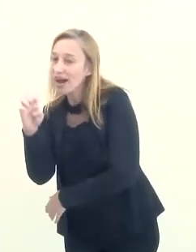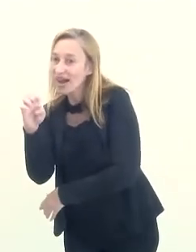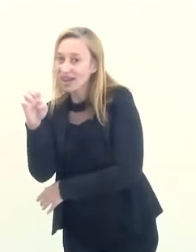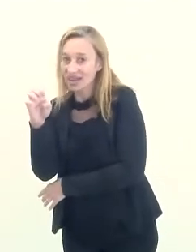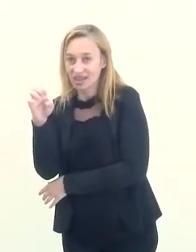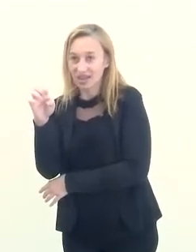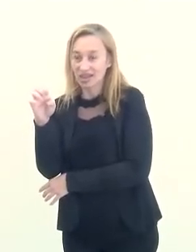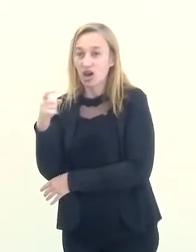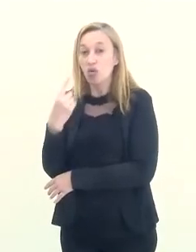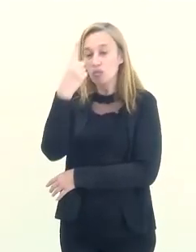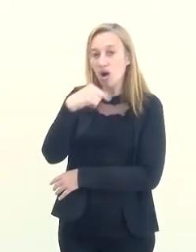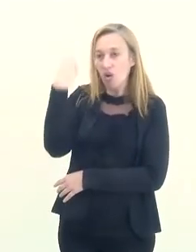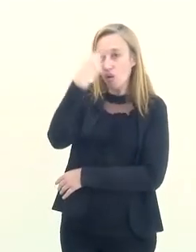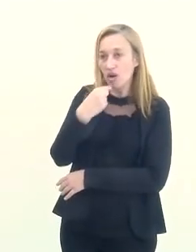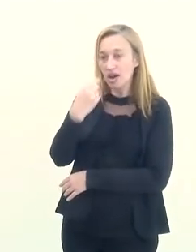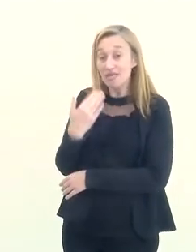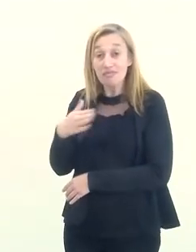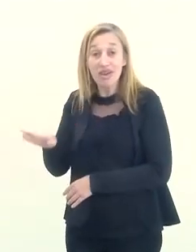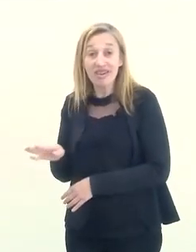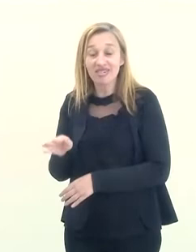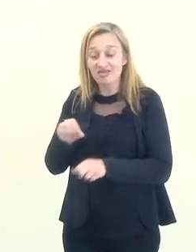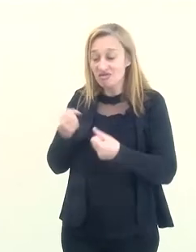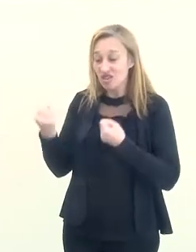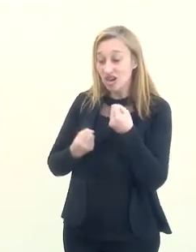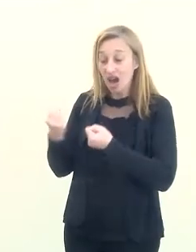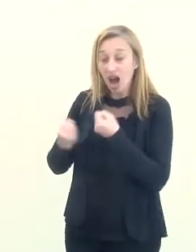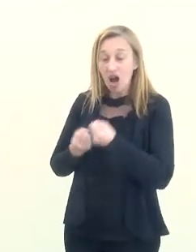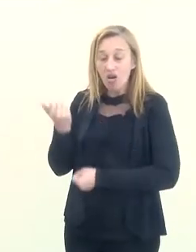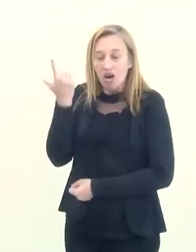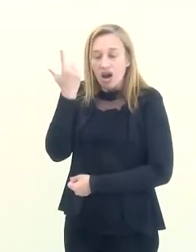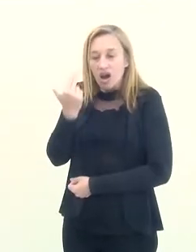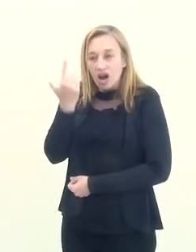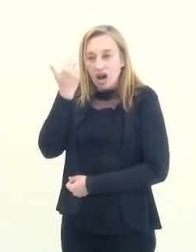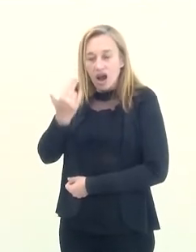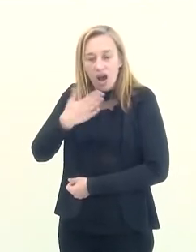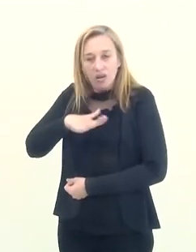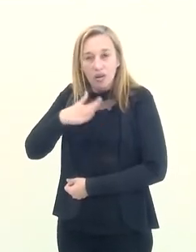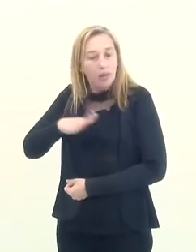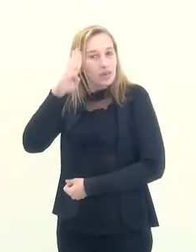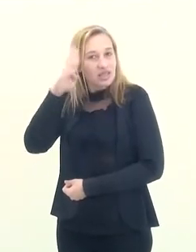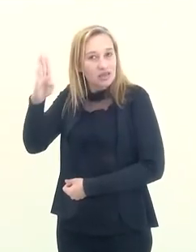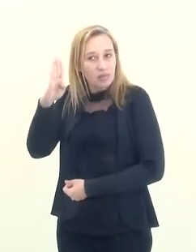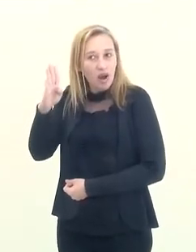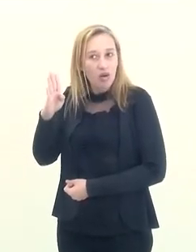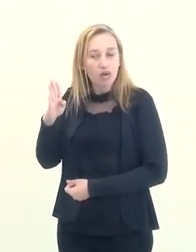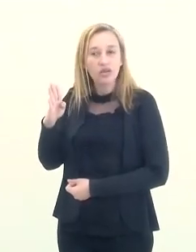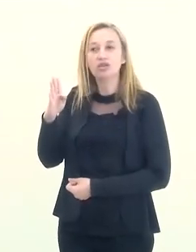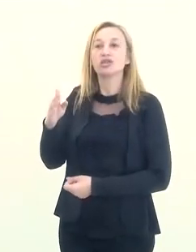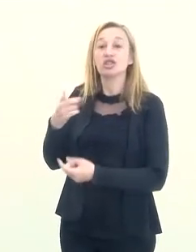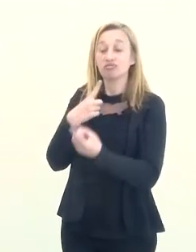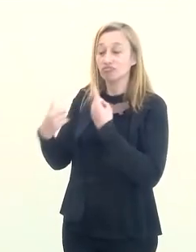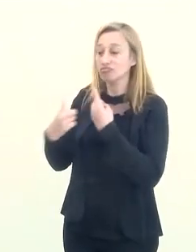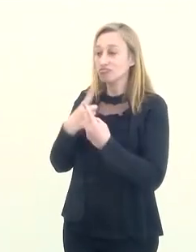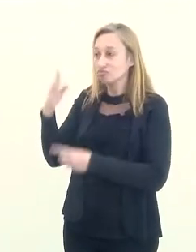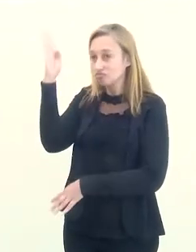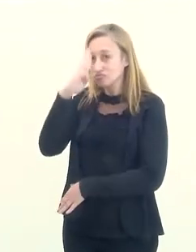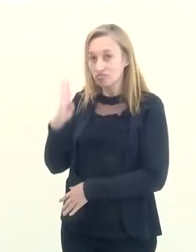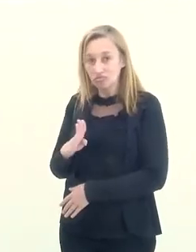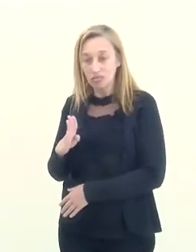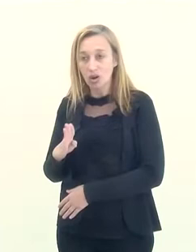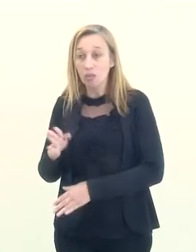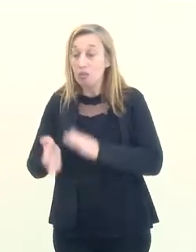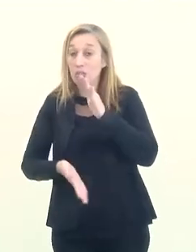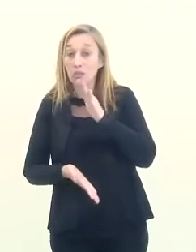tranquilidade pela principal estrada do Brasil, que a Dutra. Então é um passeio, uma viagem muito tranquila, muito